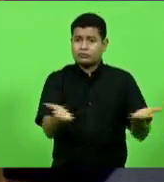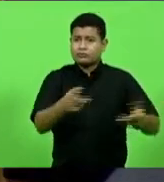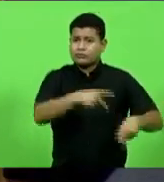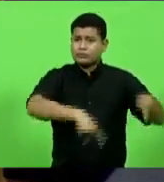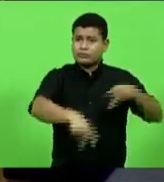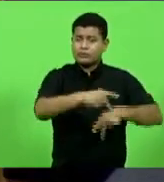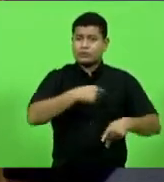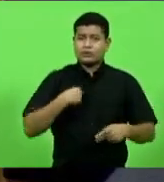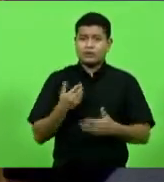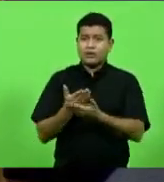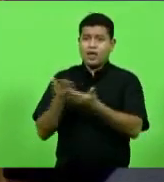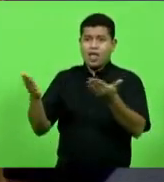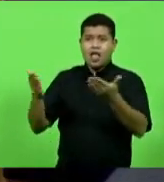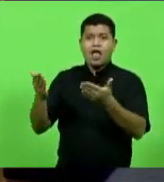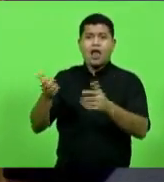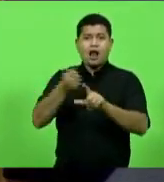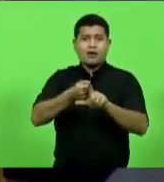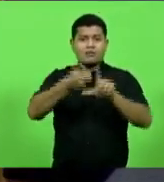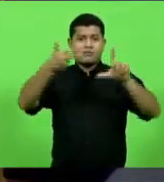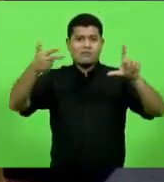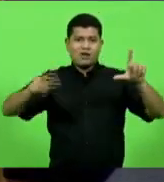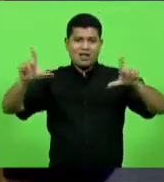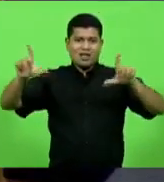imprensa, com todo o respeito,